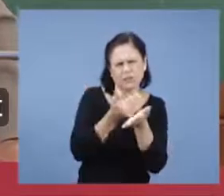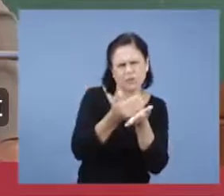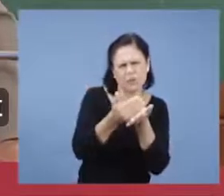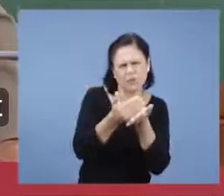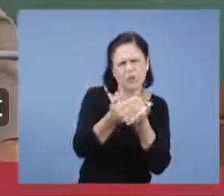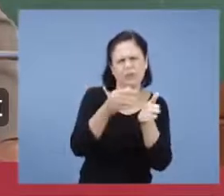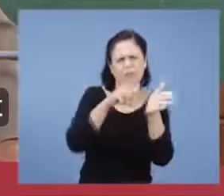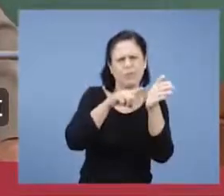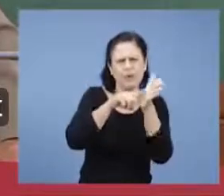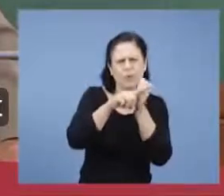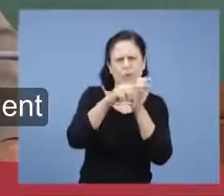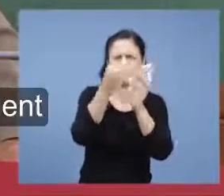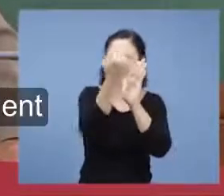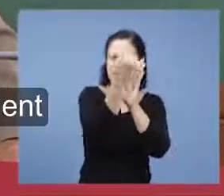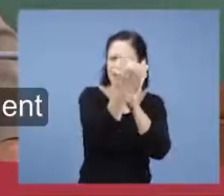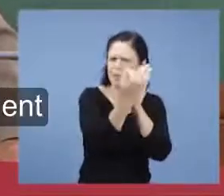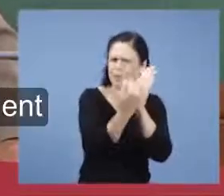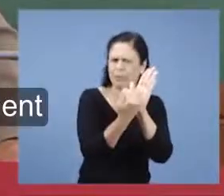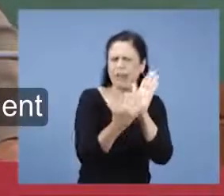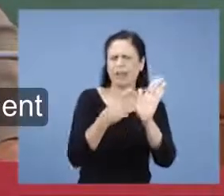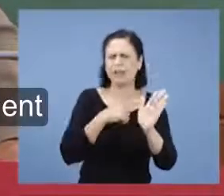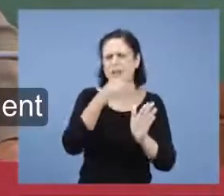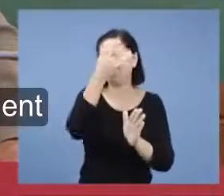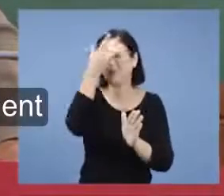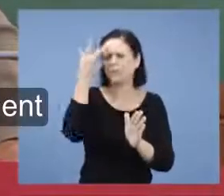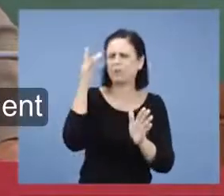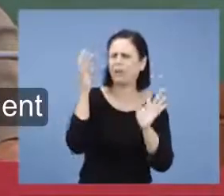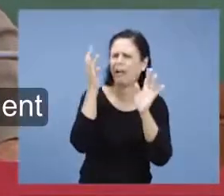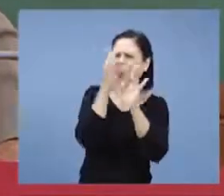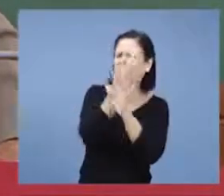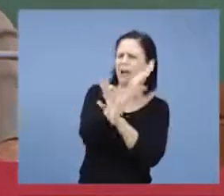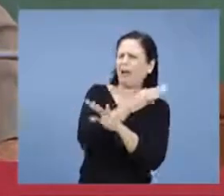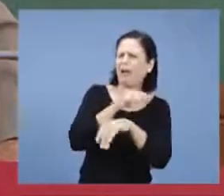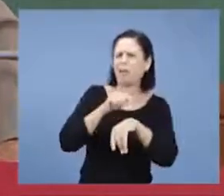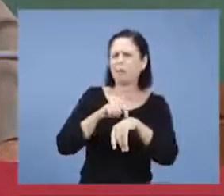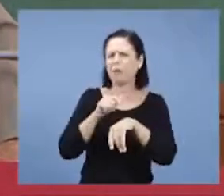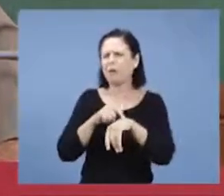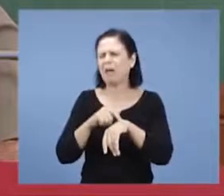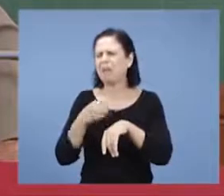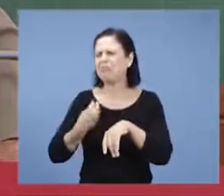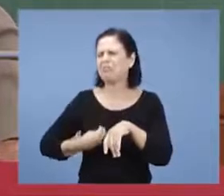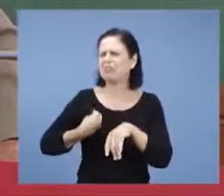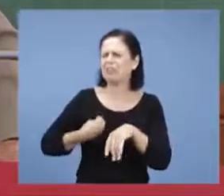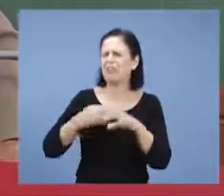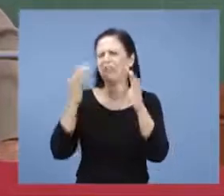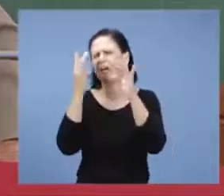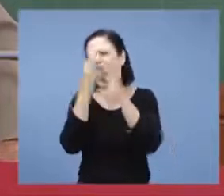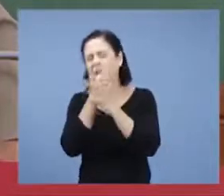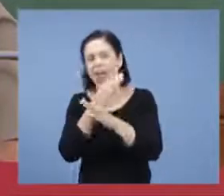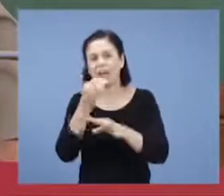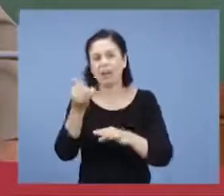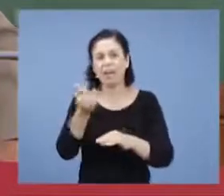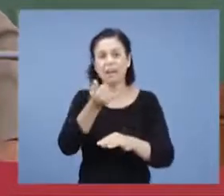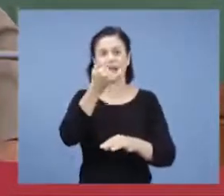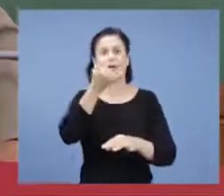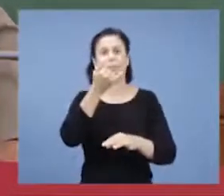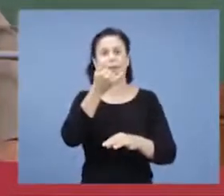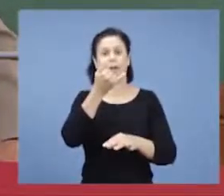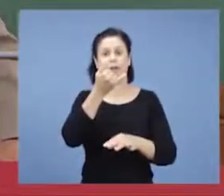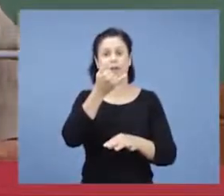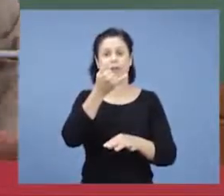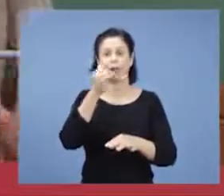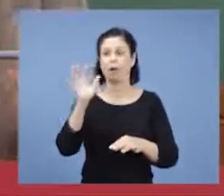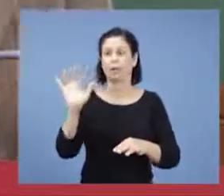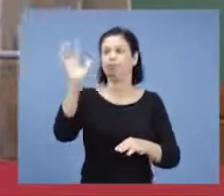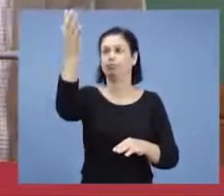Para essas colocações iniciais. Porque muitos não estão se dando conta do momento que estamos vivendo. De repente as coisas